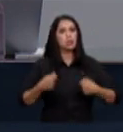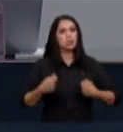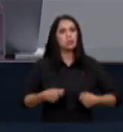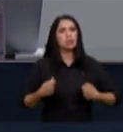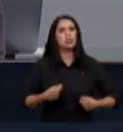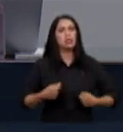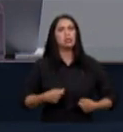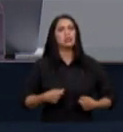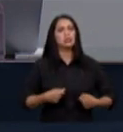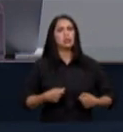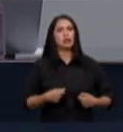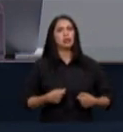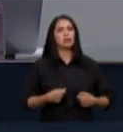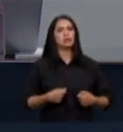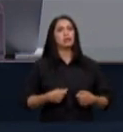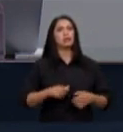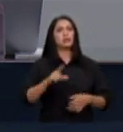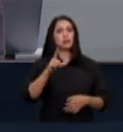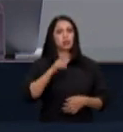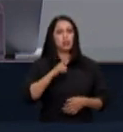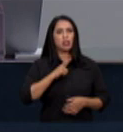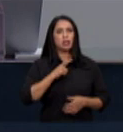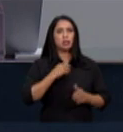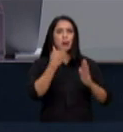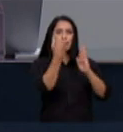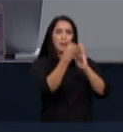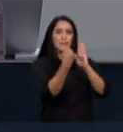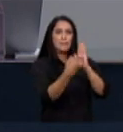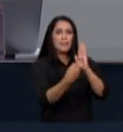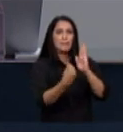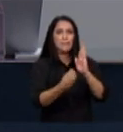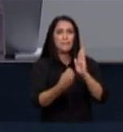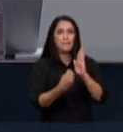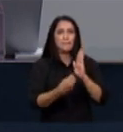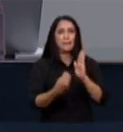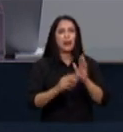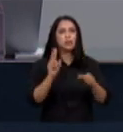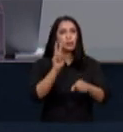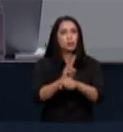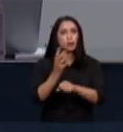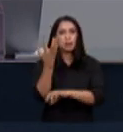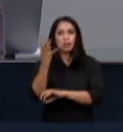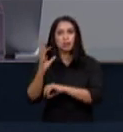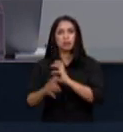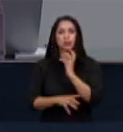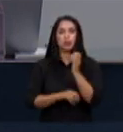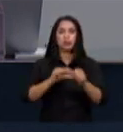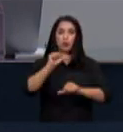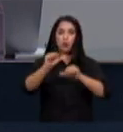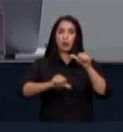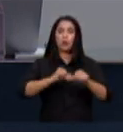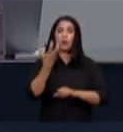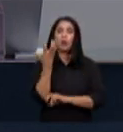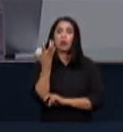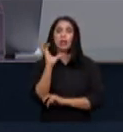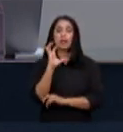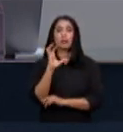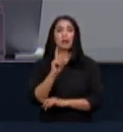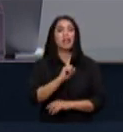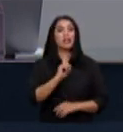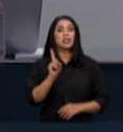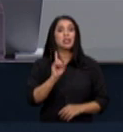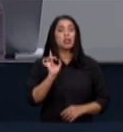efetiva de proteção ambiental e de enfrentamento à mudança climática não